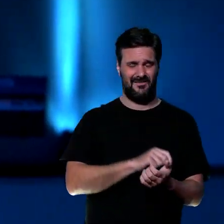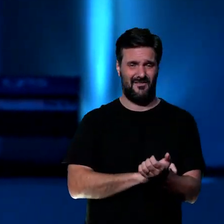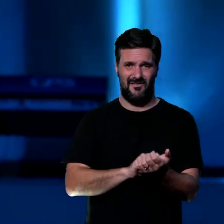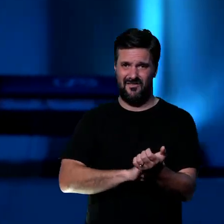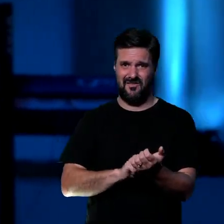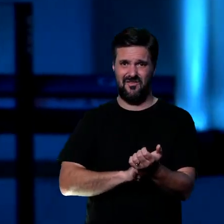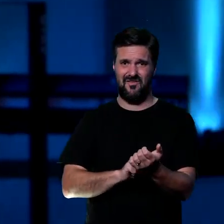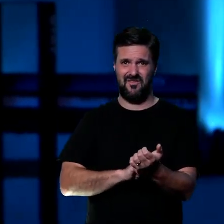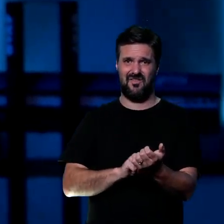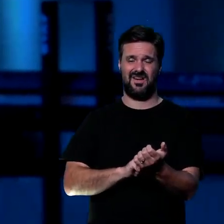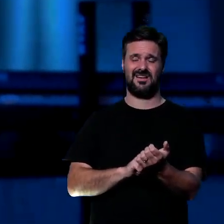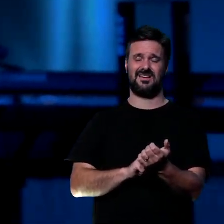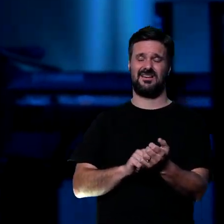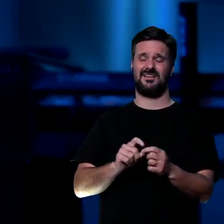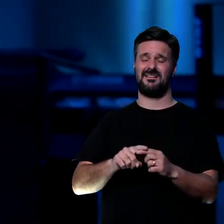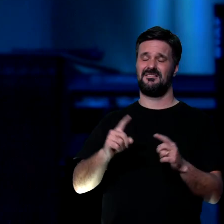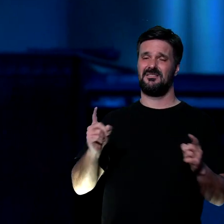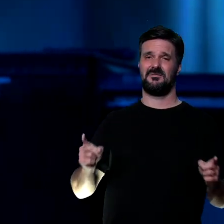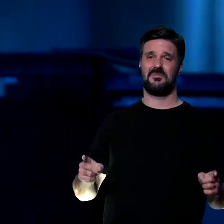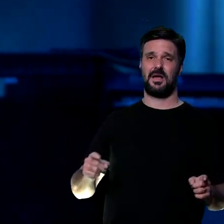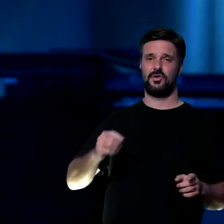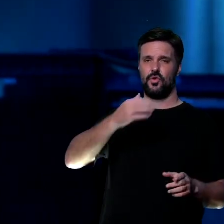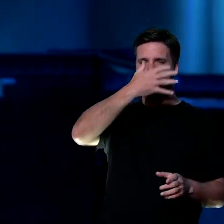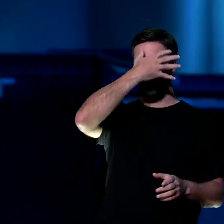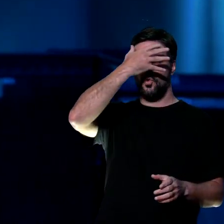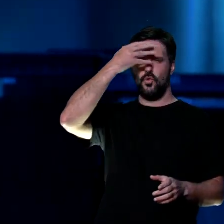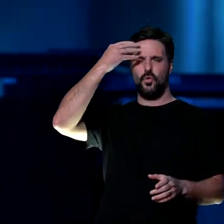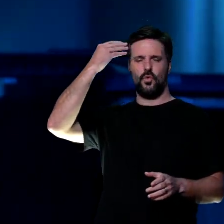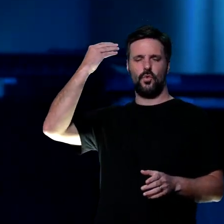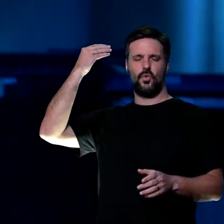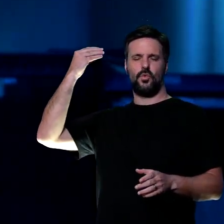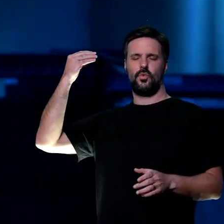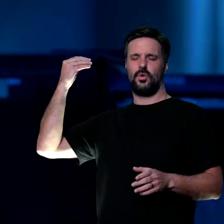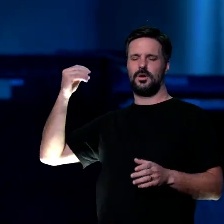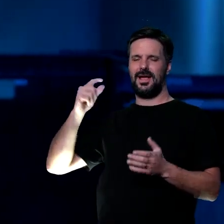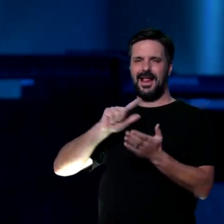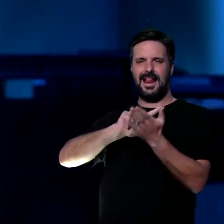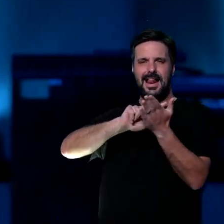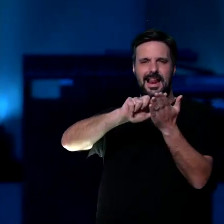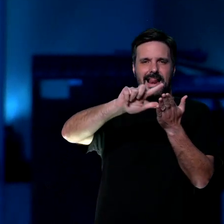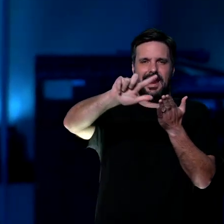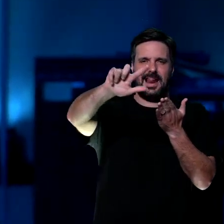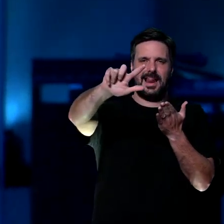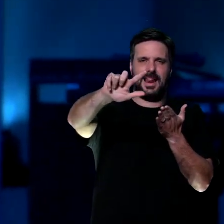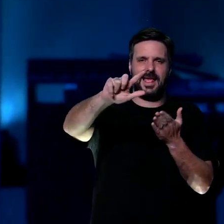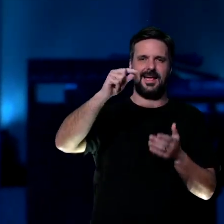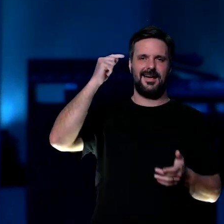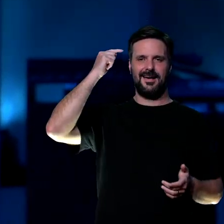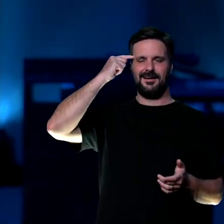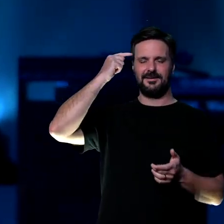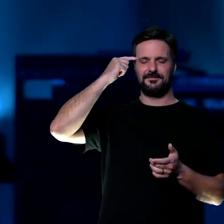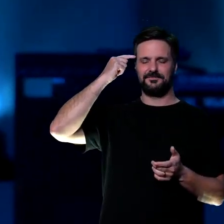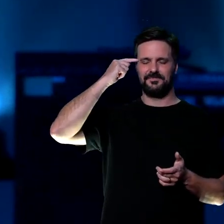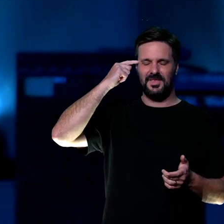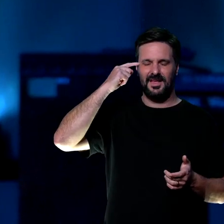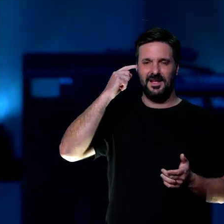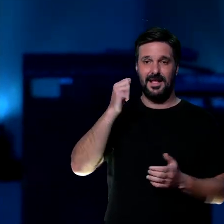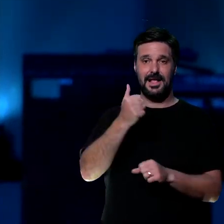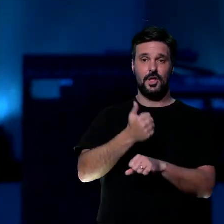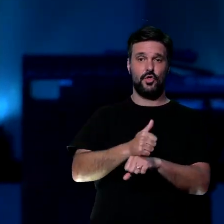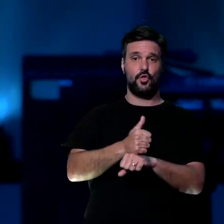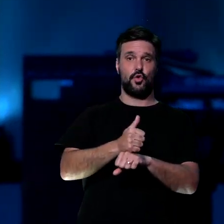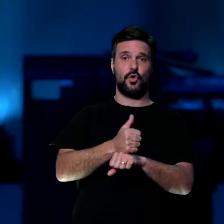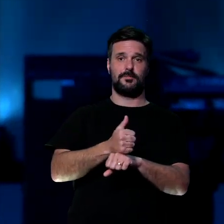ou só falar, Senhor, eu preciso limpar a cabeça, meus pensamentos, eles, estão dominando tudo, e eu não consigo, me